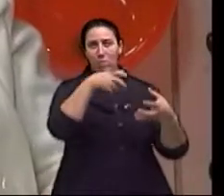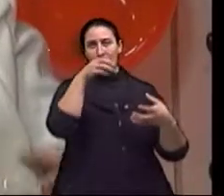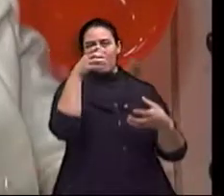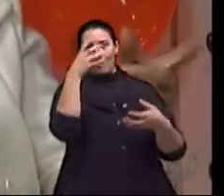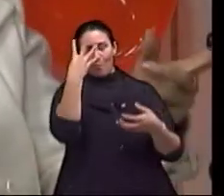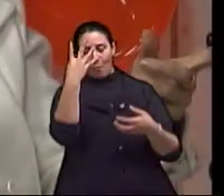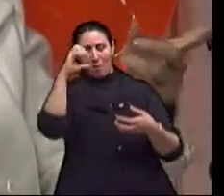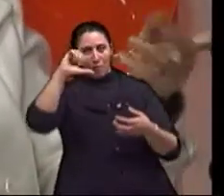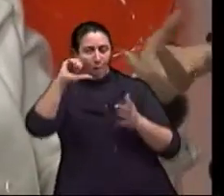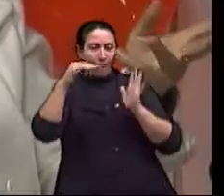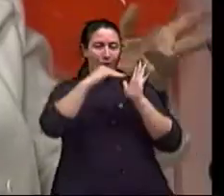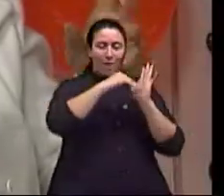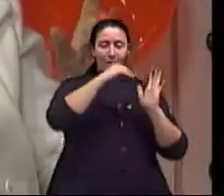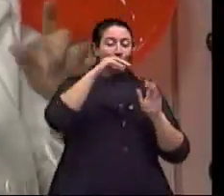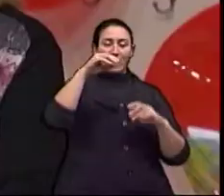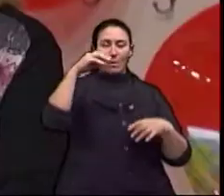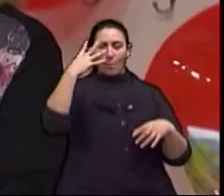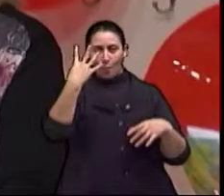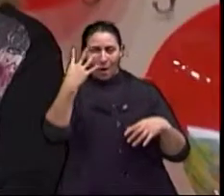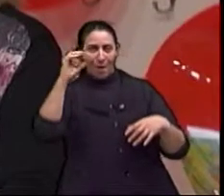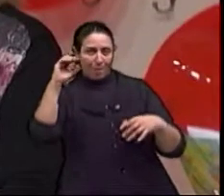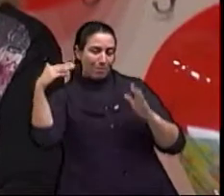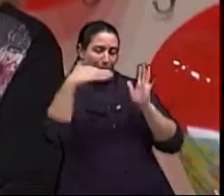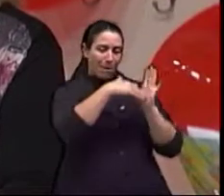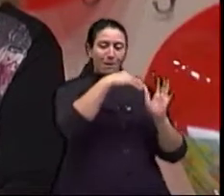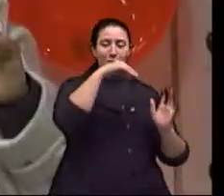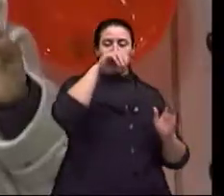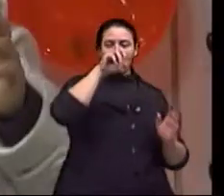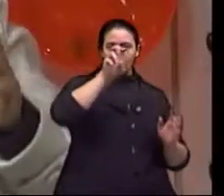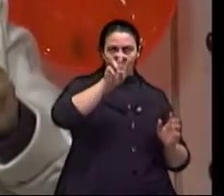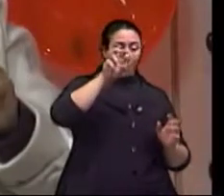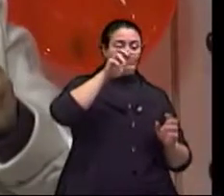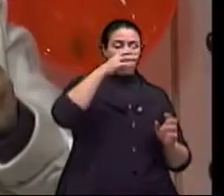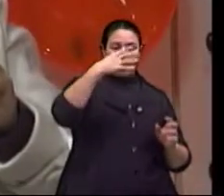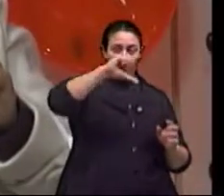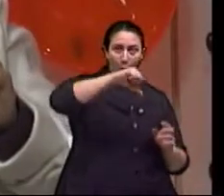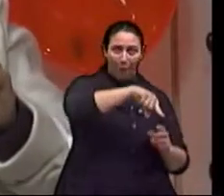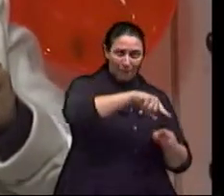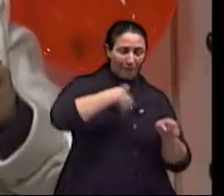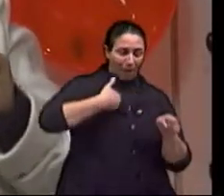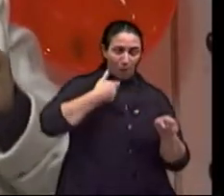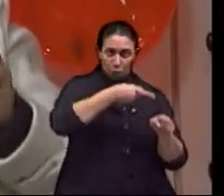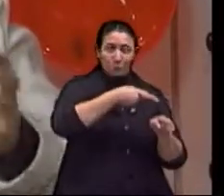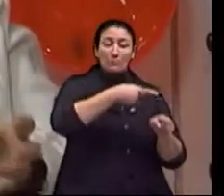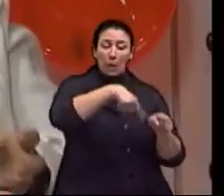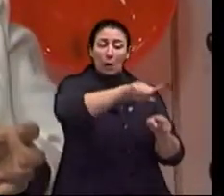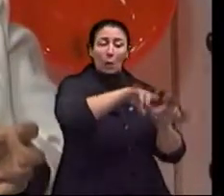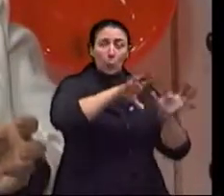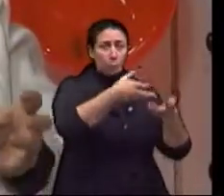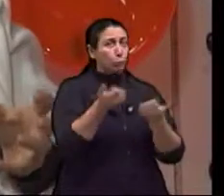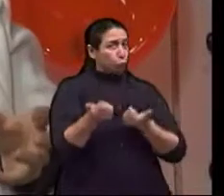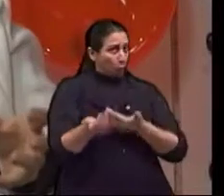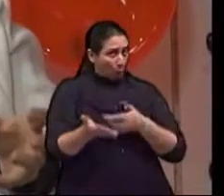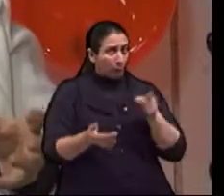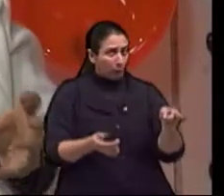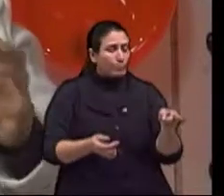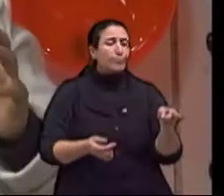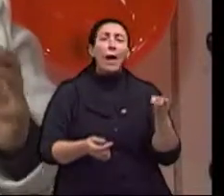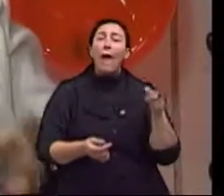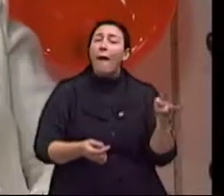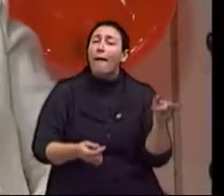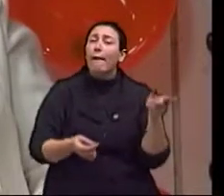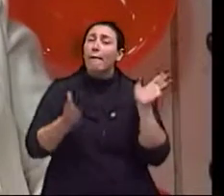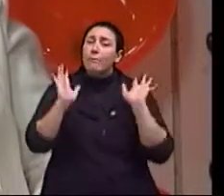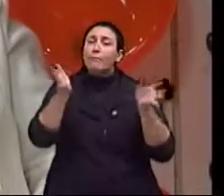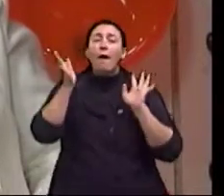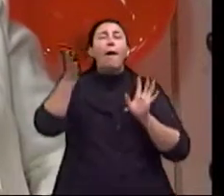fator também que é a questão da idade, que depois da Ida Sema me ajuda. Para o grupo mais jovem, eles ainda estão focados em projetos que